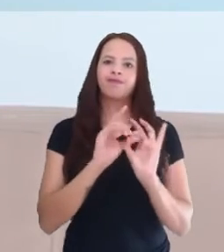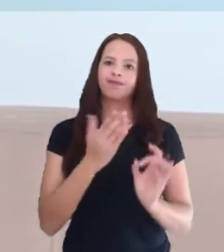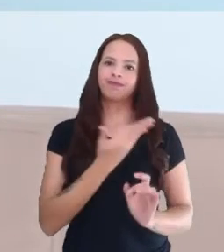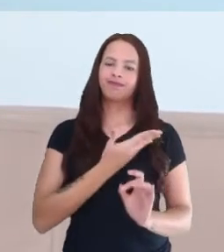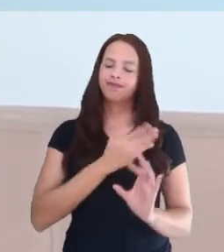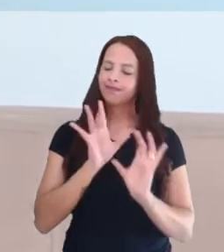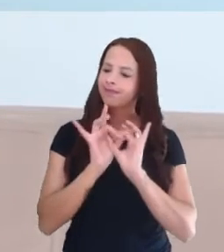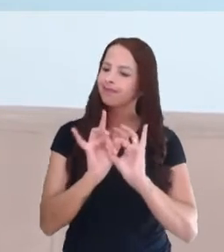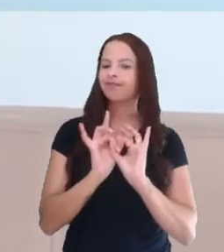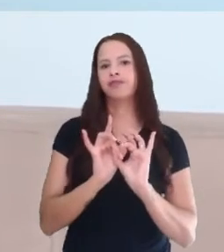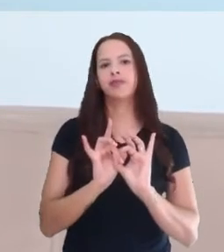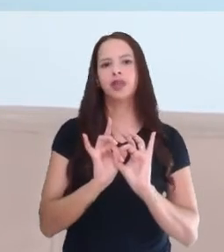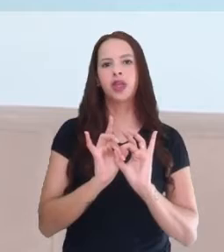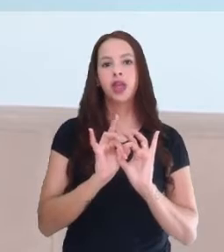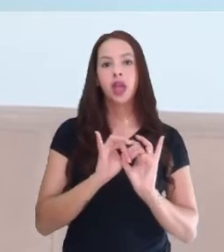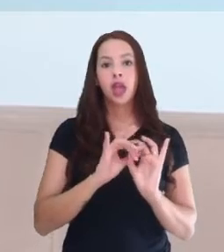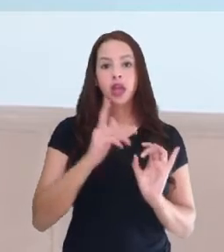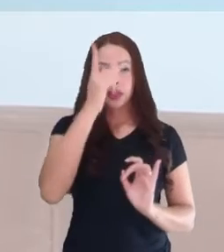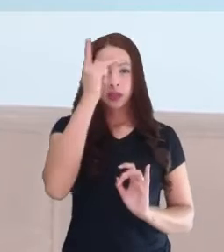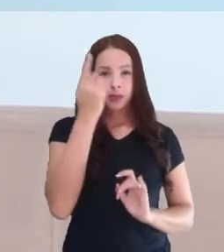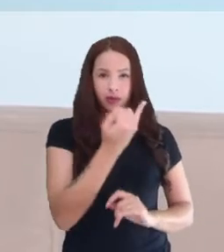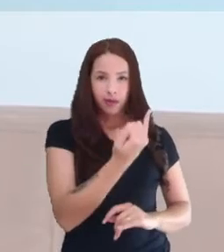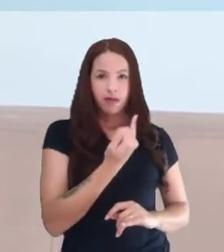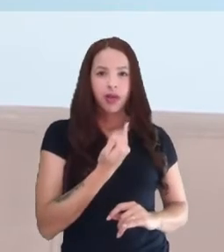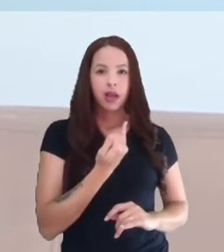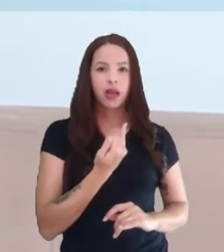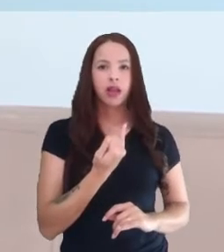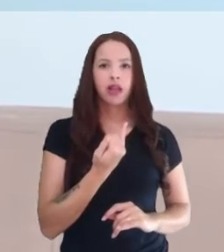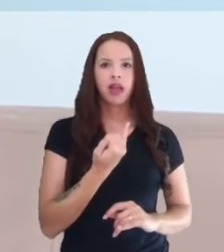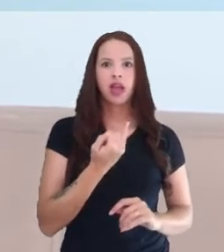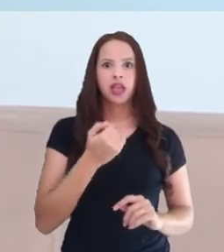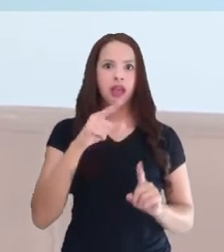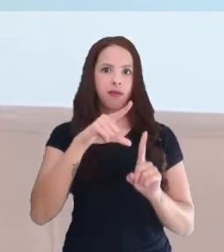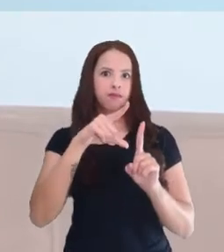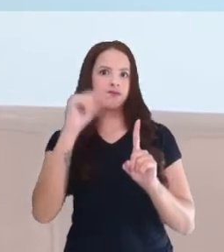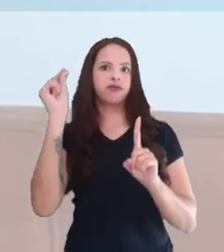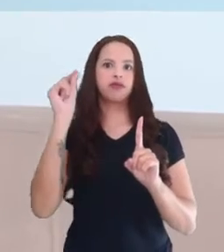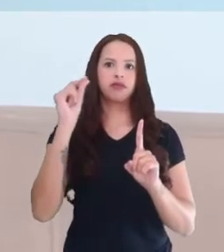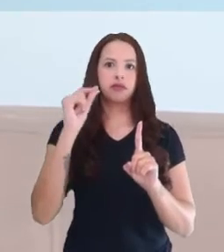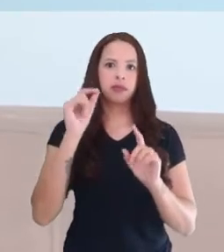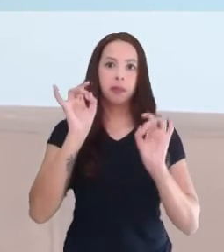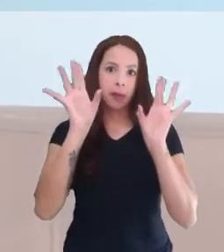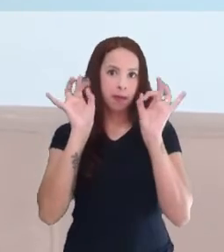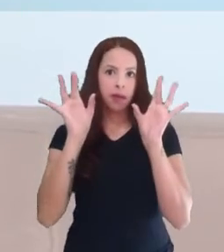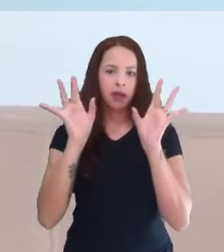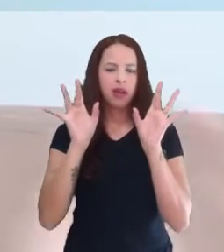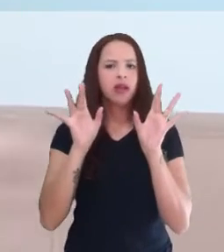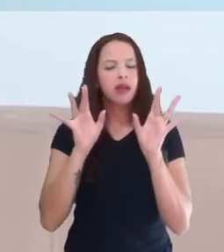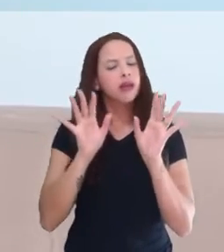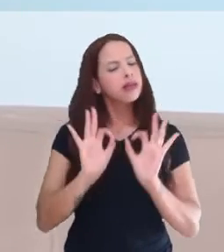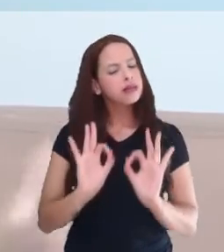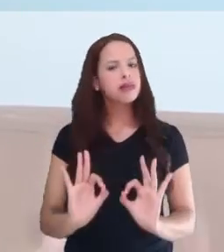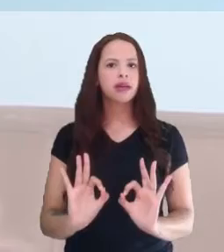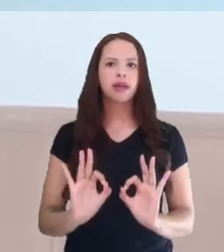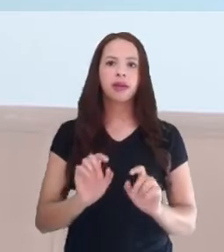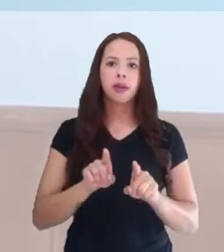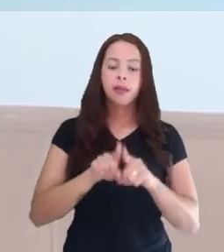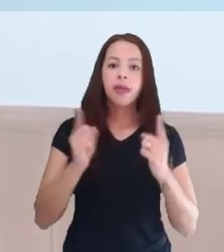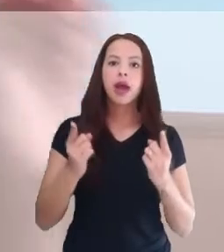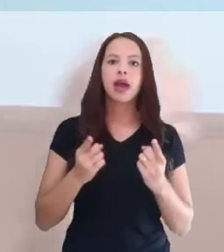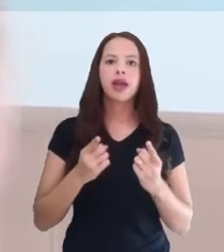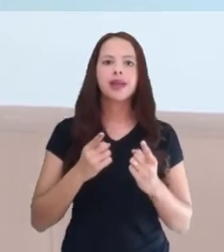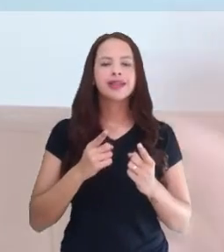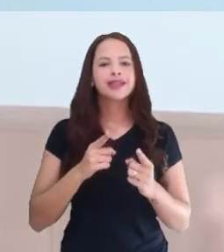muitas vezes, muitas vezes, algumas pessoas falam que eu sou privilegiada, eu sou privilegiada, mas eu acho que eu, eu cativei cada,